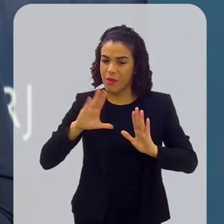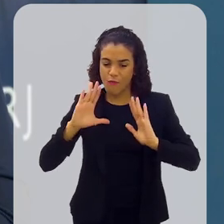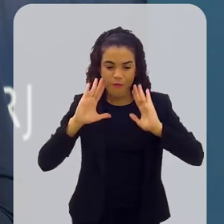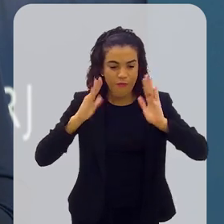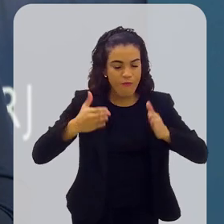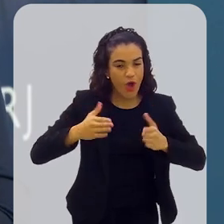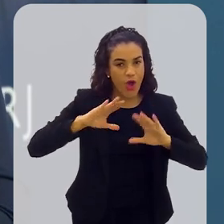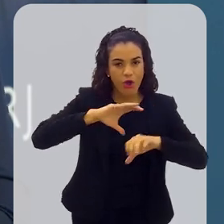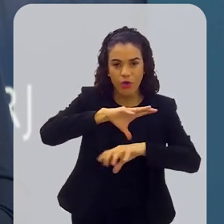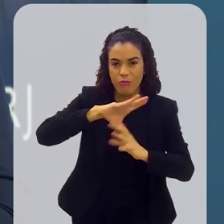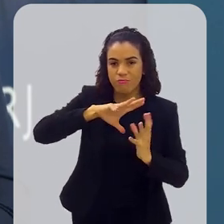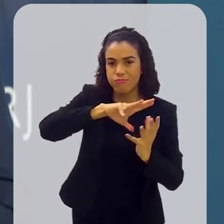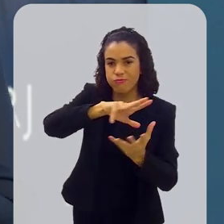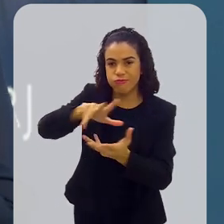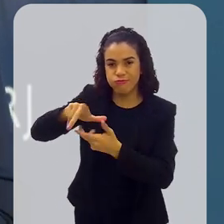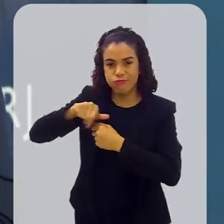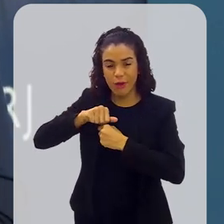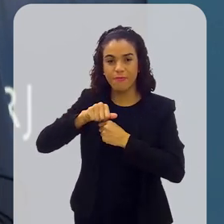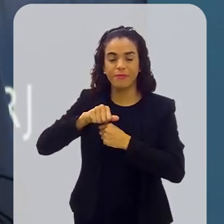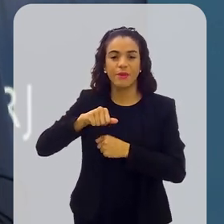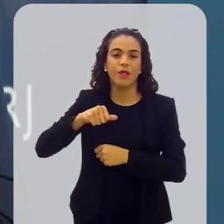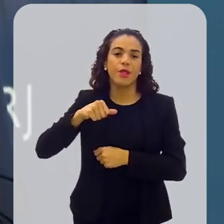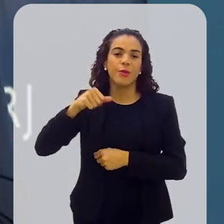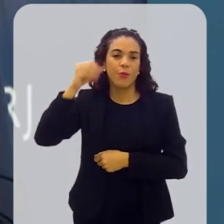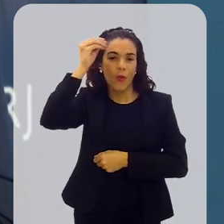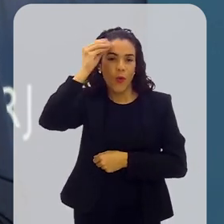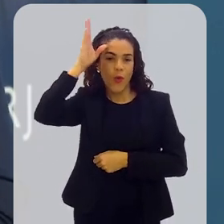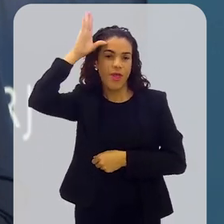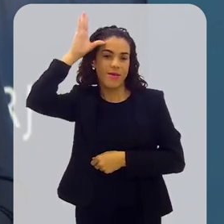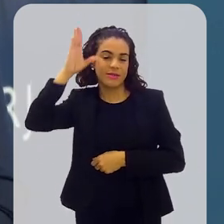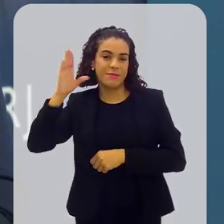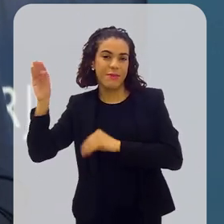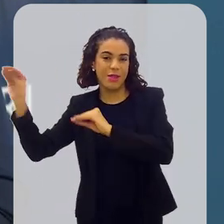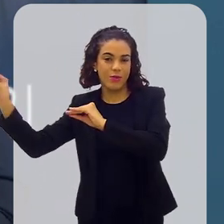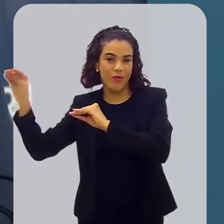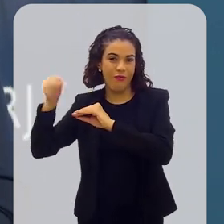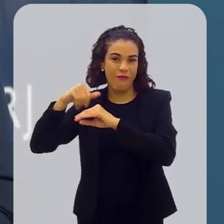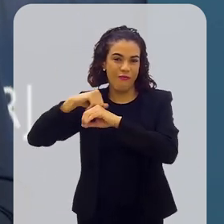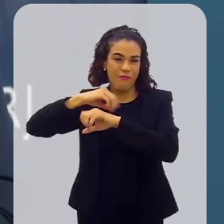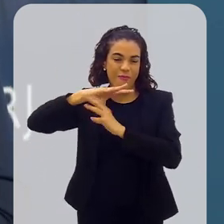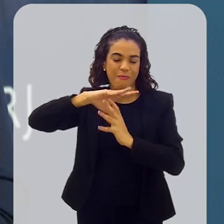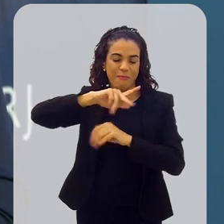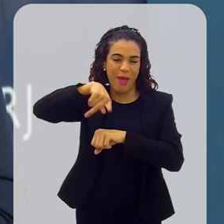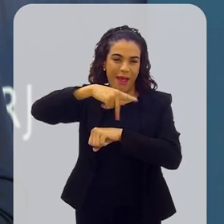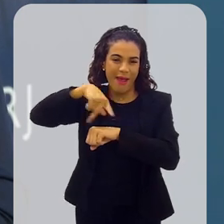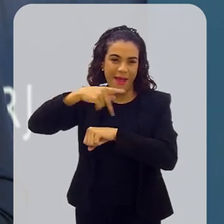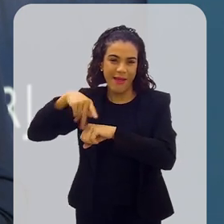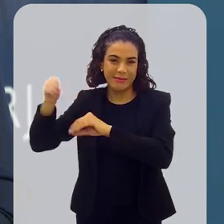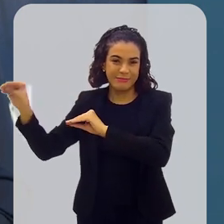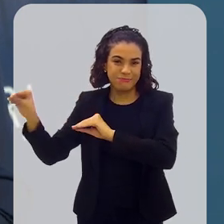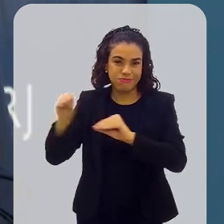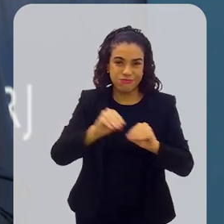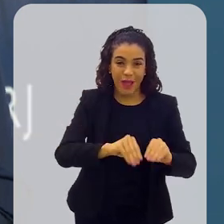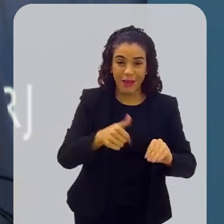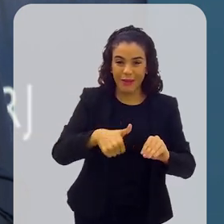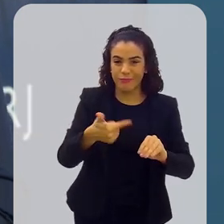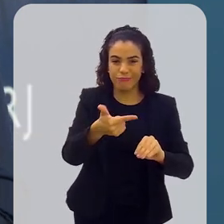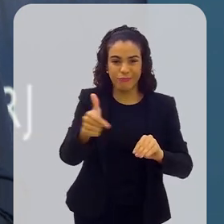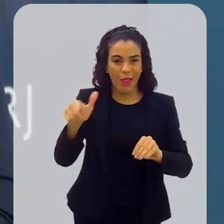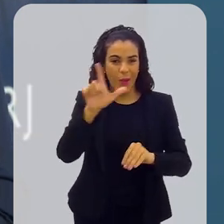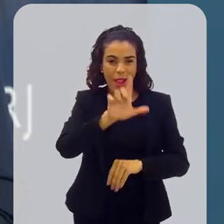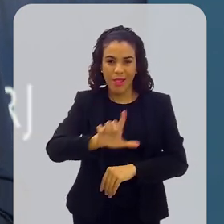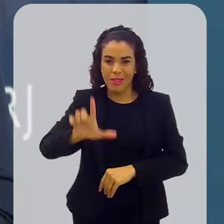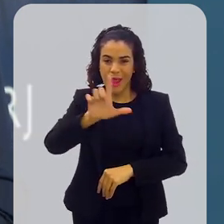Brasil já tem um foco internacional para trazer esses conhecimentos de fora, porque a inclusão não é ainda um assunto que tenha uma